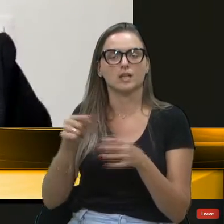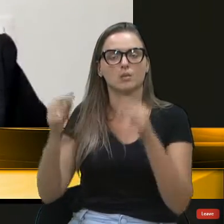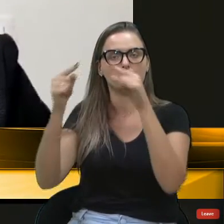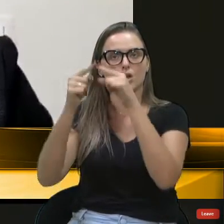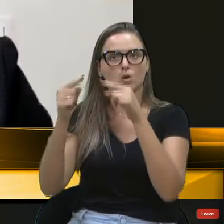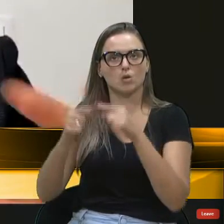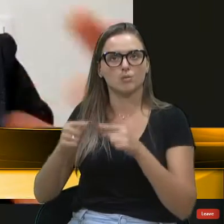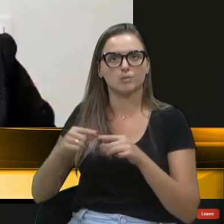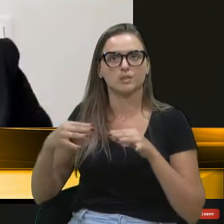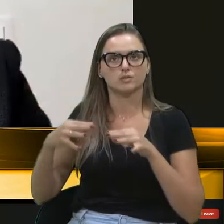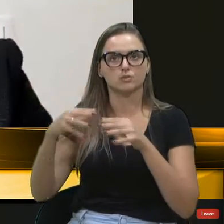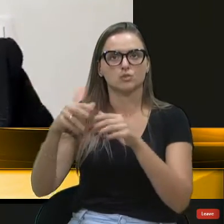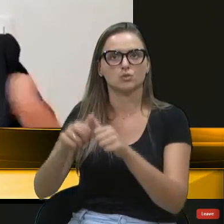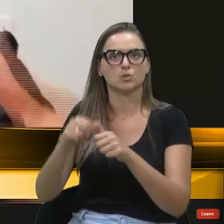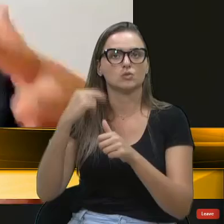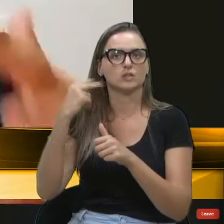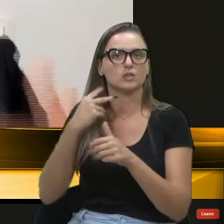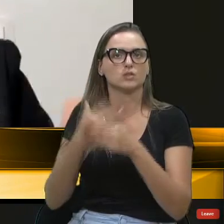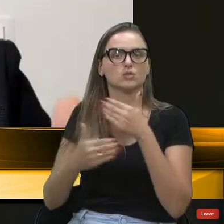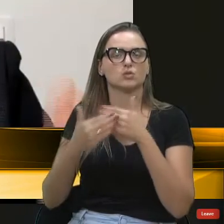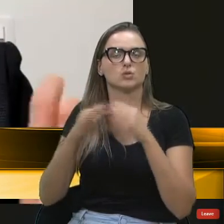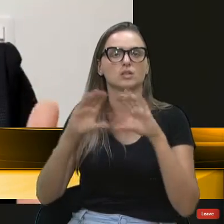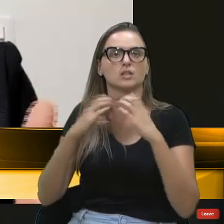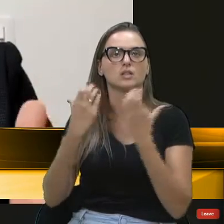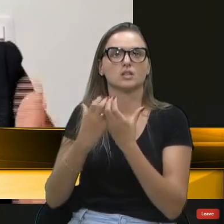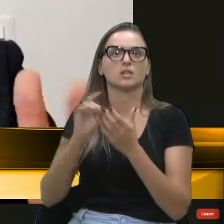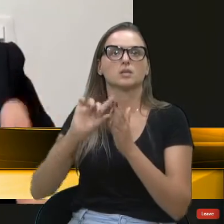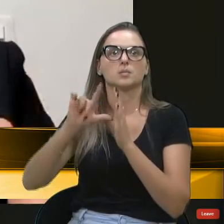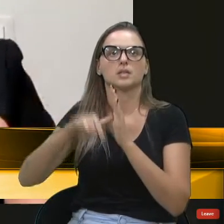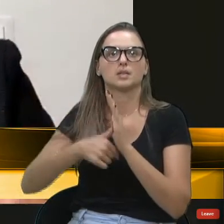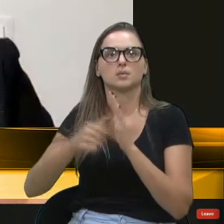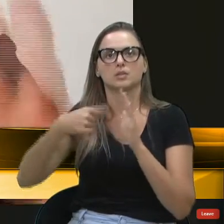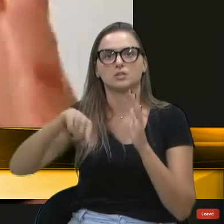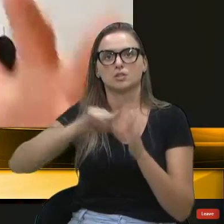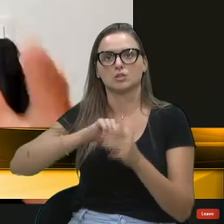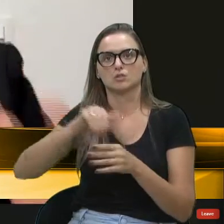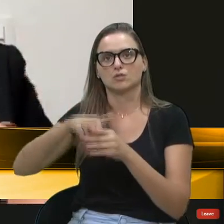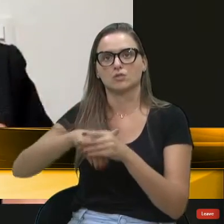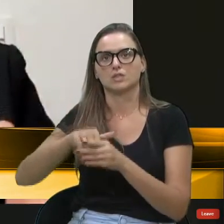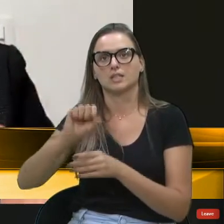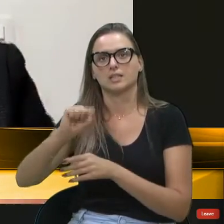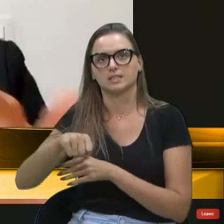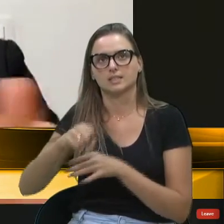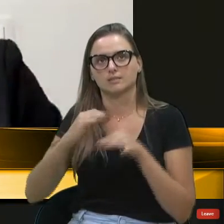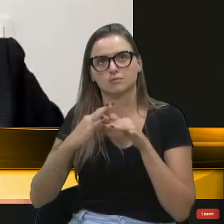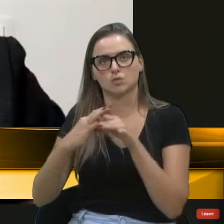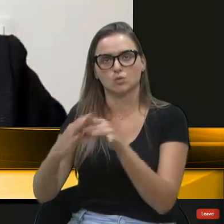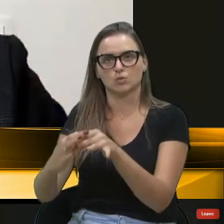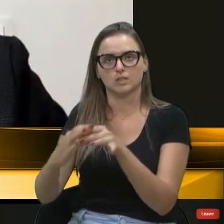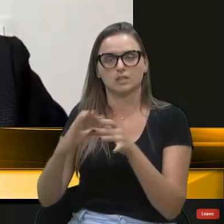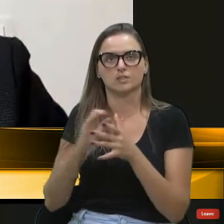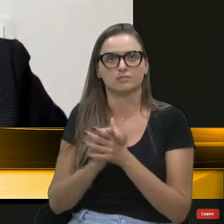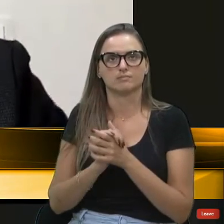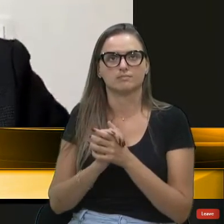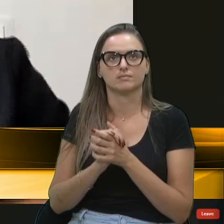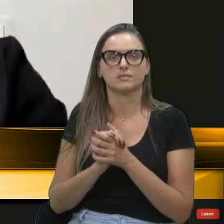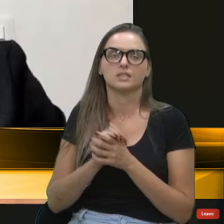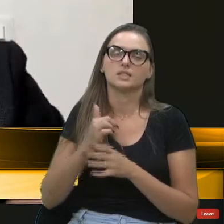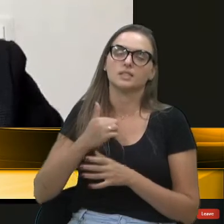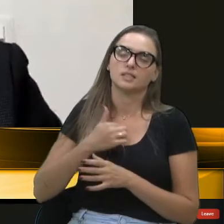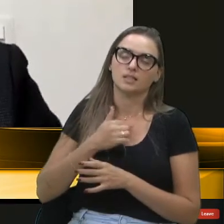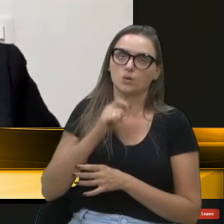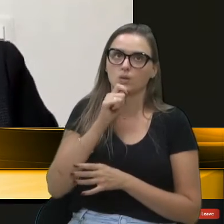pouco de todos os vereadores, de toda a comunidade, para aí sim a gente votar favoravelmente no contexto. Caso contrário,